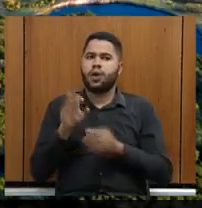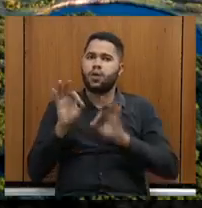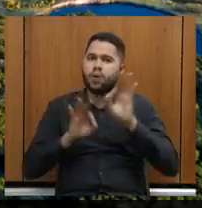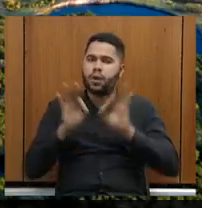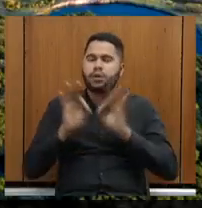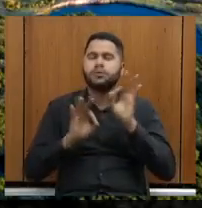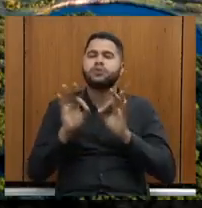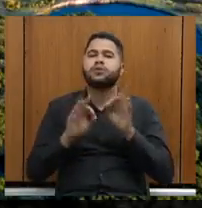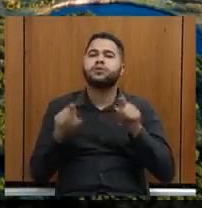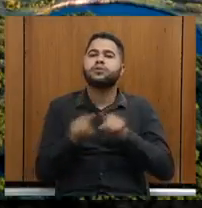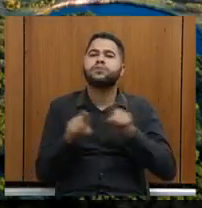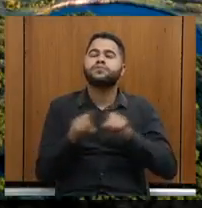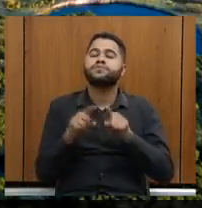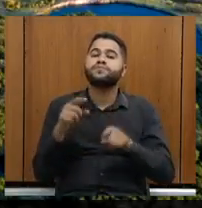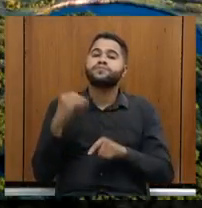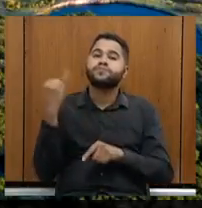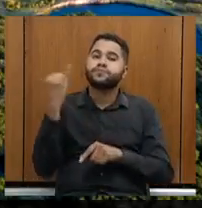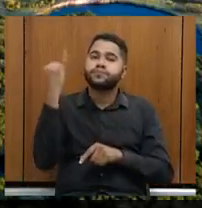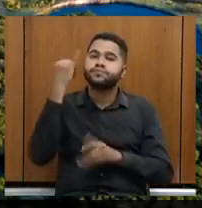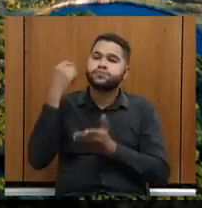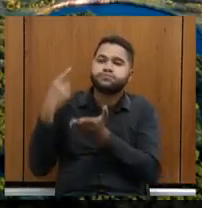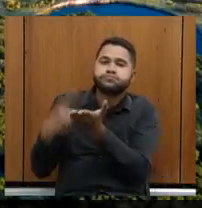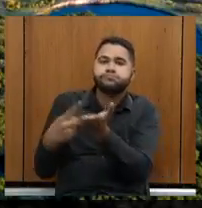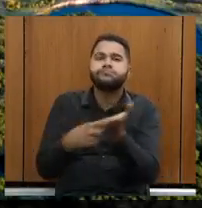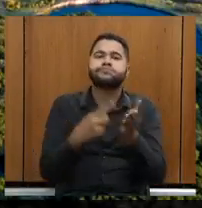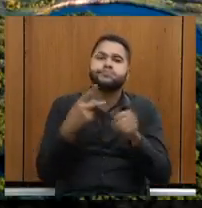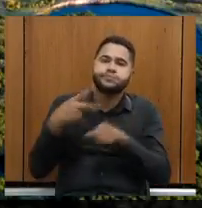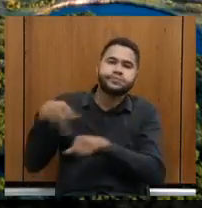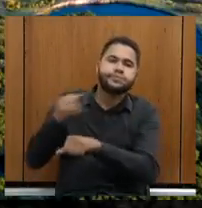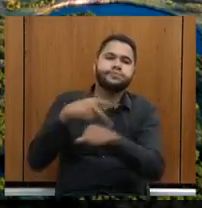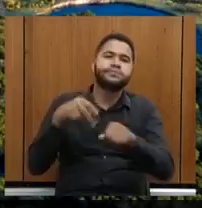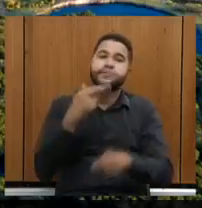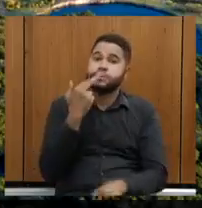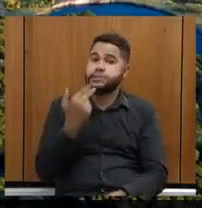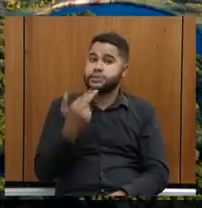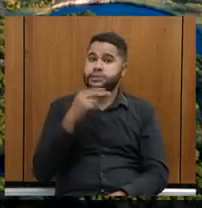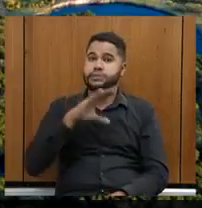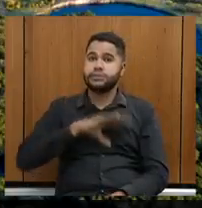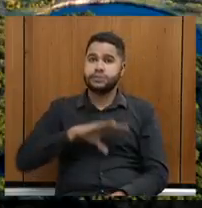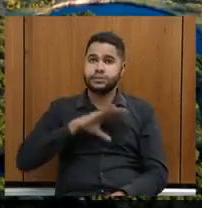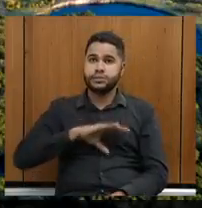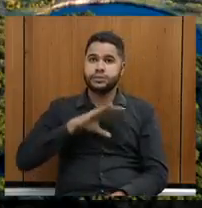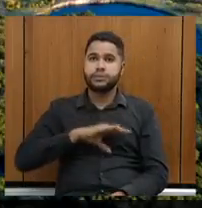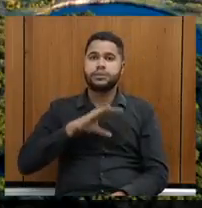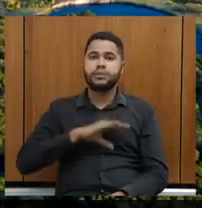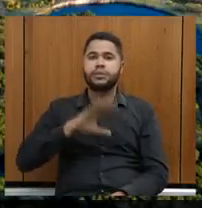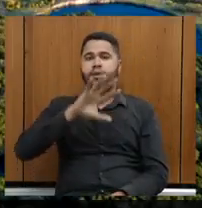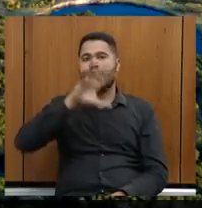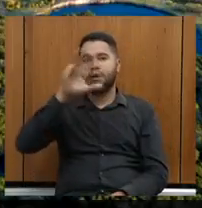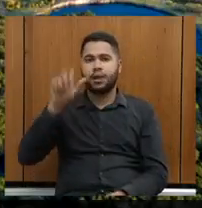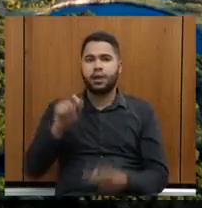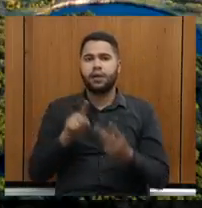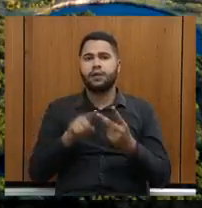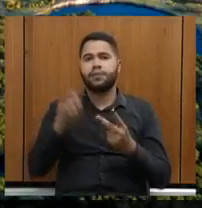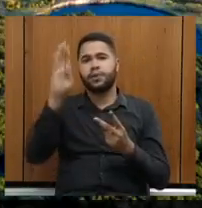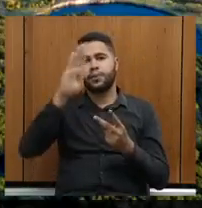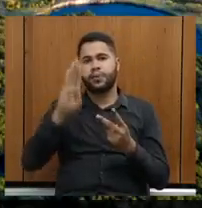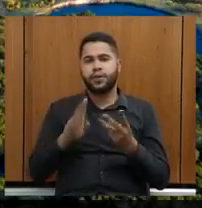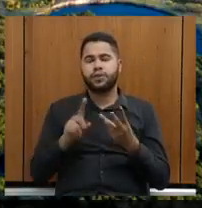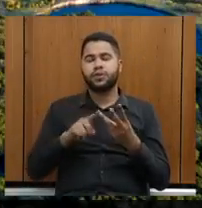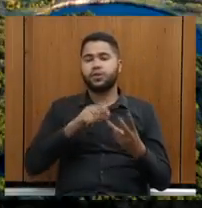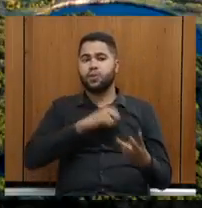importantíssimo acordo com a Comissão de Países de Língua Portuguesa, África, Brasil e Portugal,